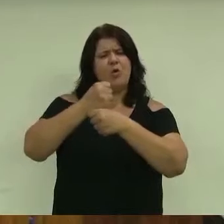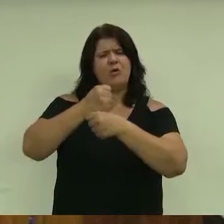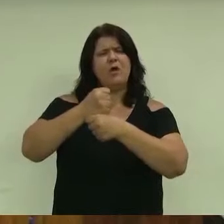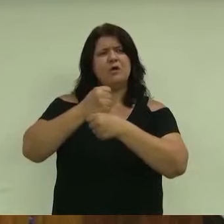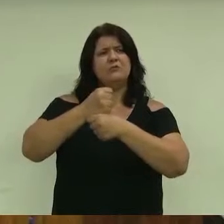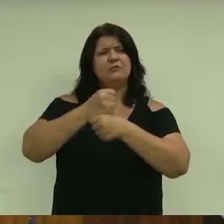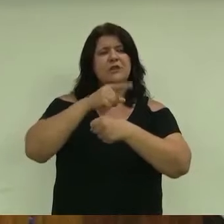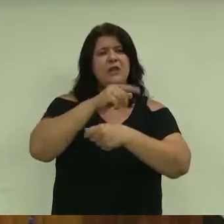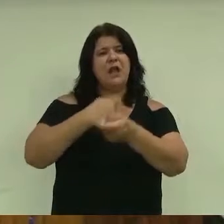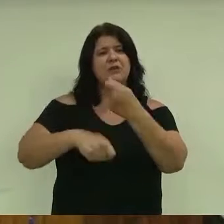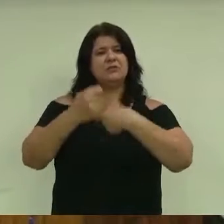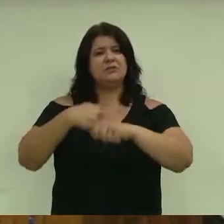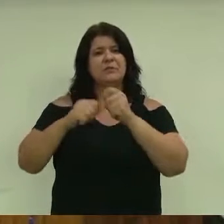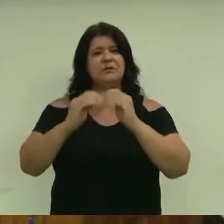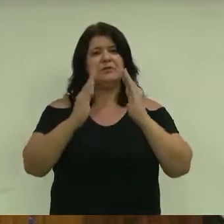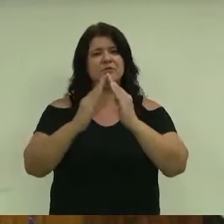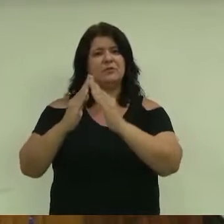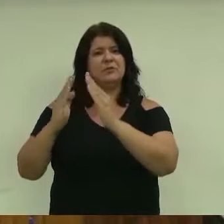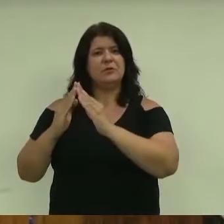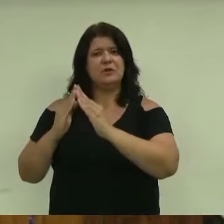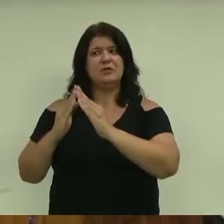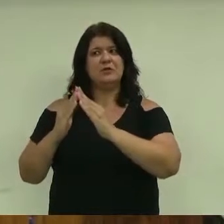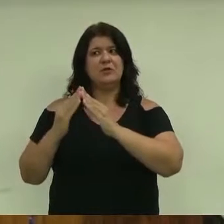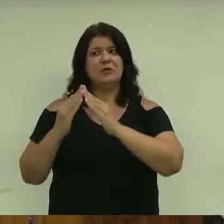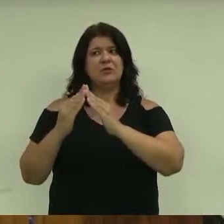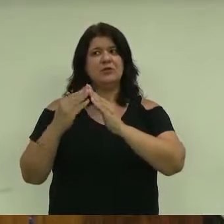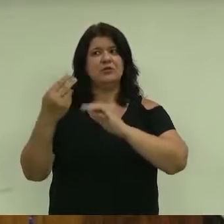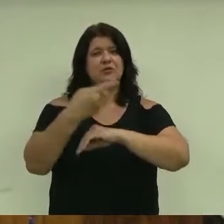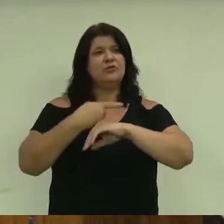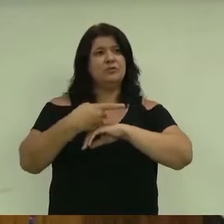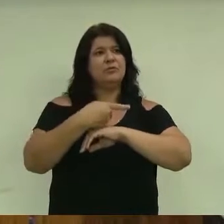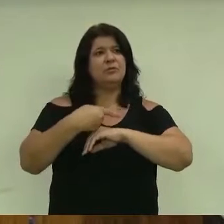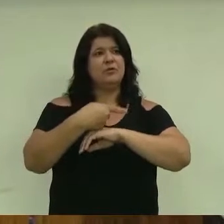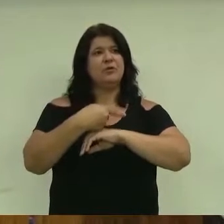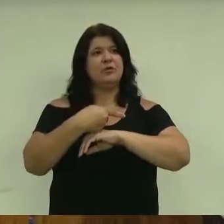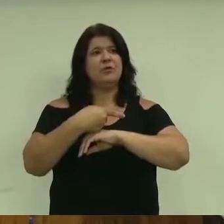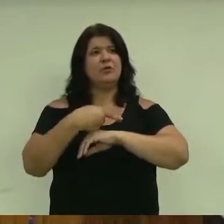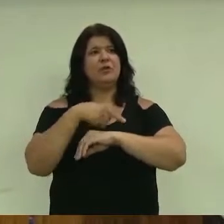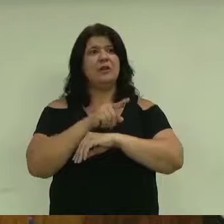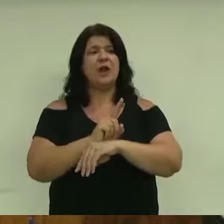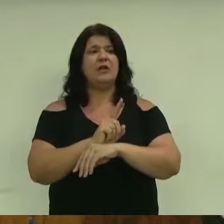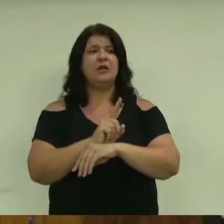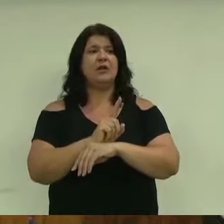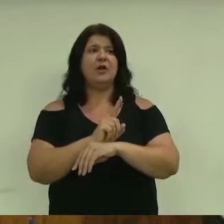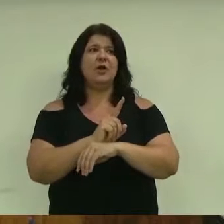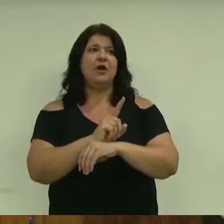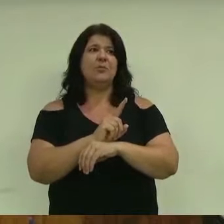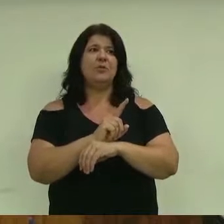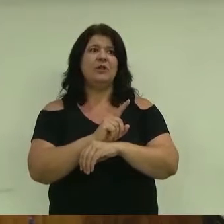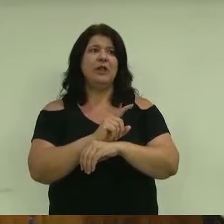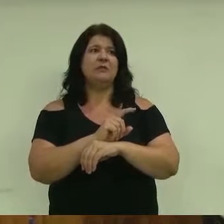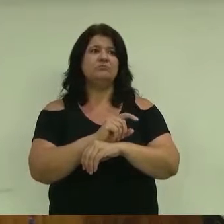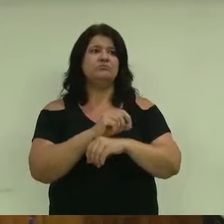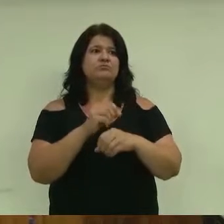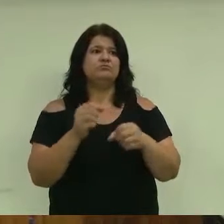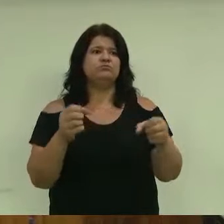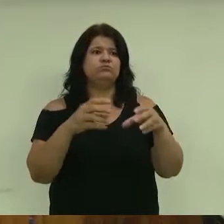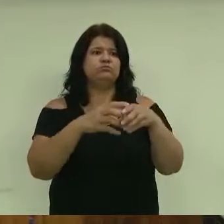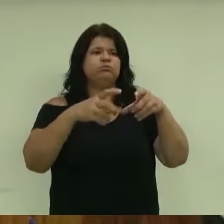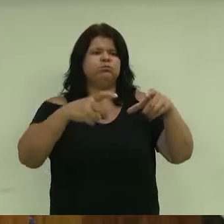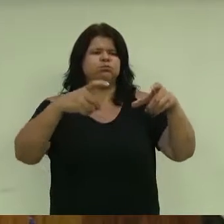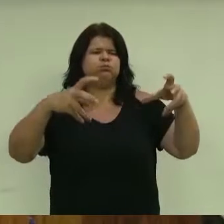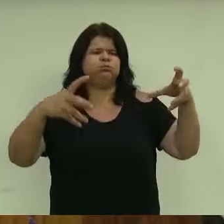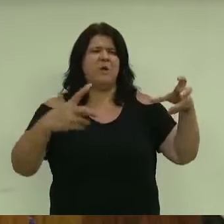chegaram até nós reclamando do acúmulo de lixo naquela avenida, senhor presidente. Será